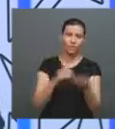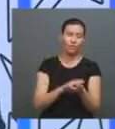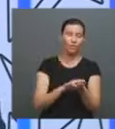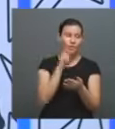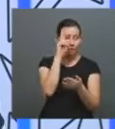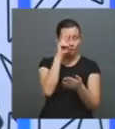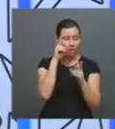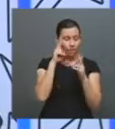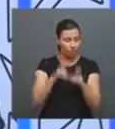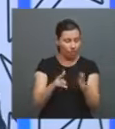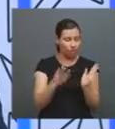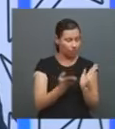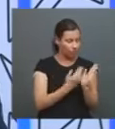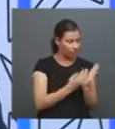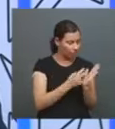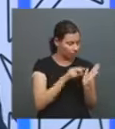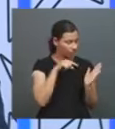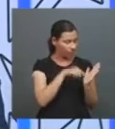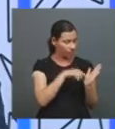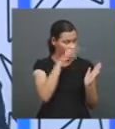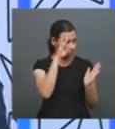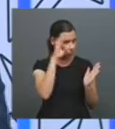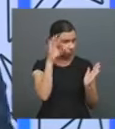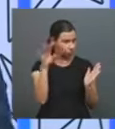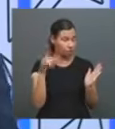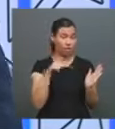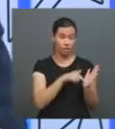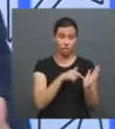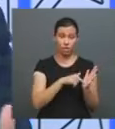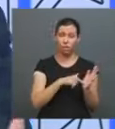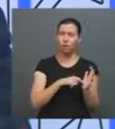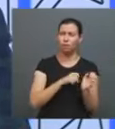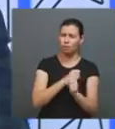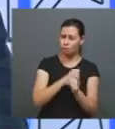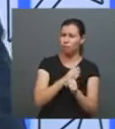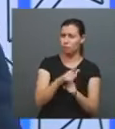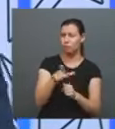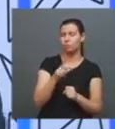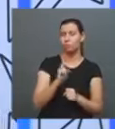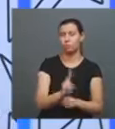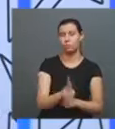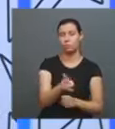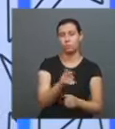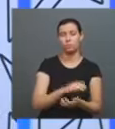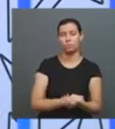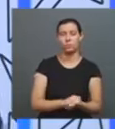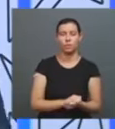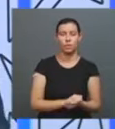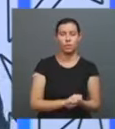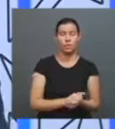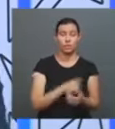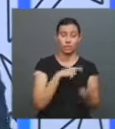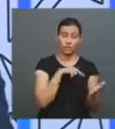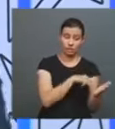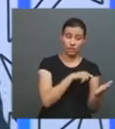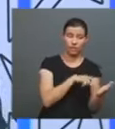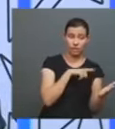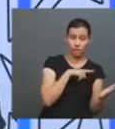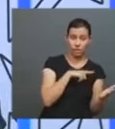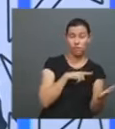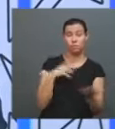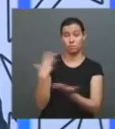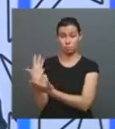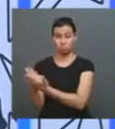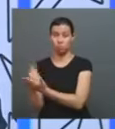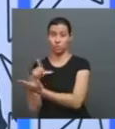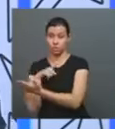impresso, por causa de geracional tudo. Mas eu acho que o fato de existir um impresso não significa de não ter o e-book. E de quem consumir o livro, consumir